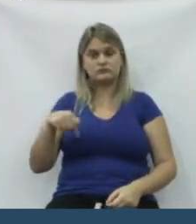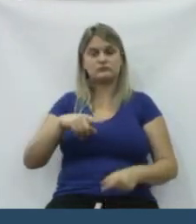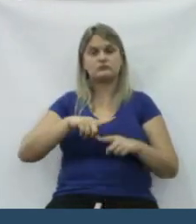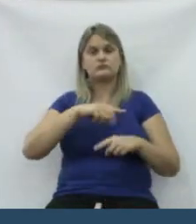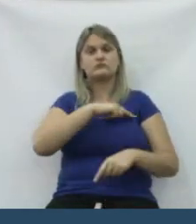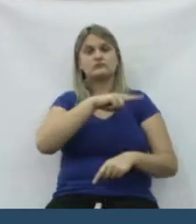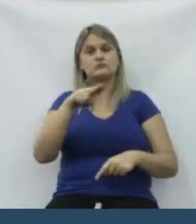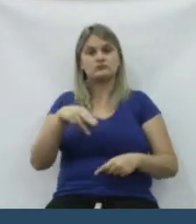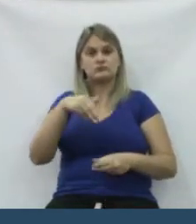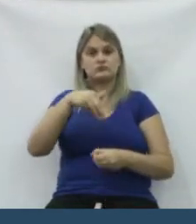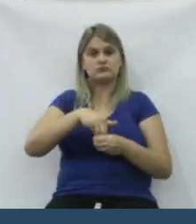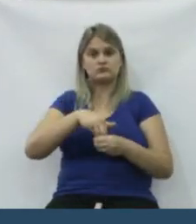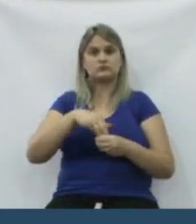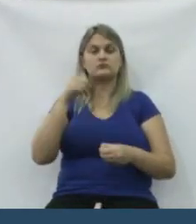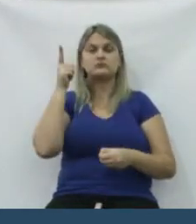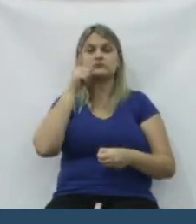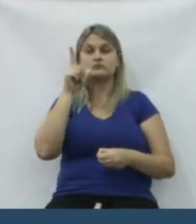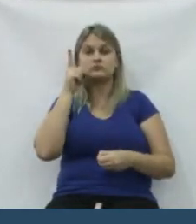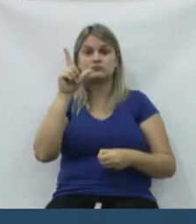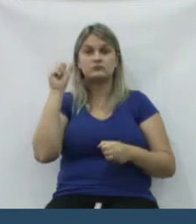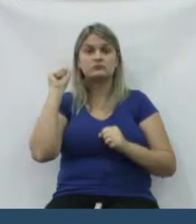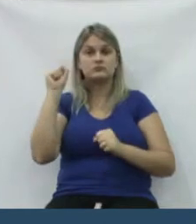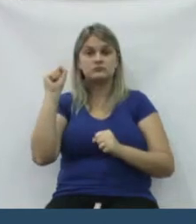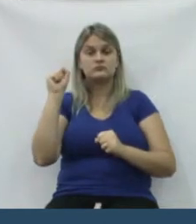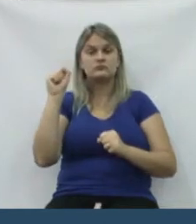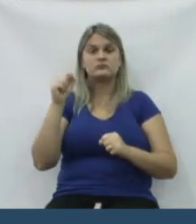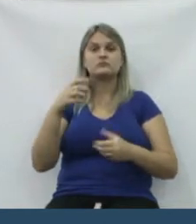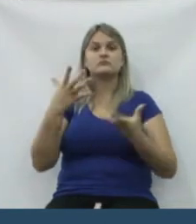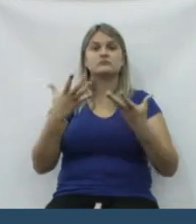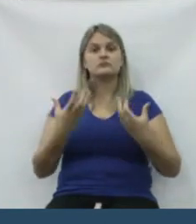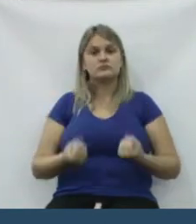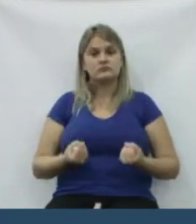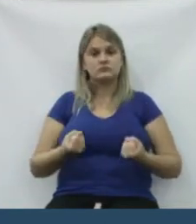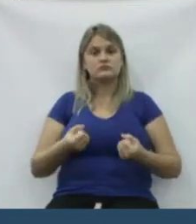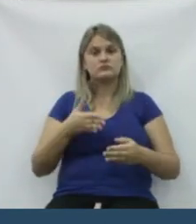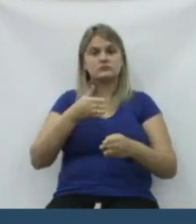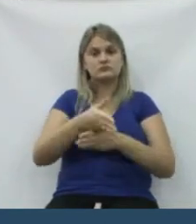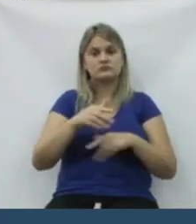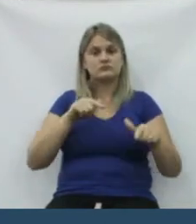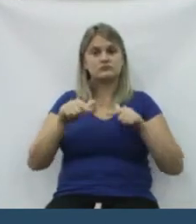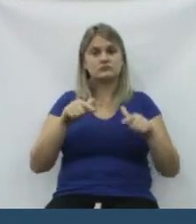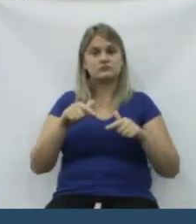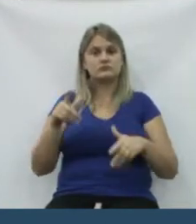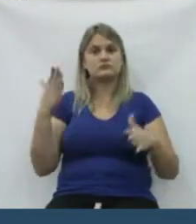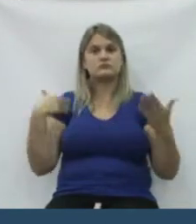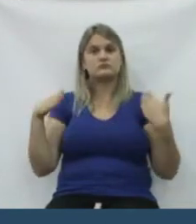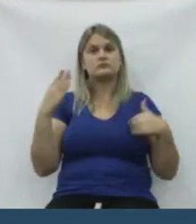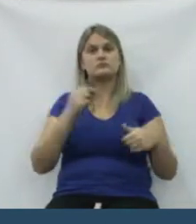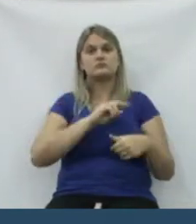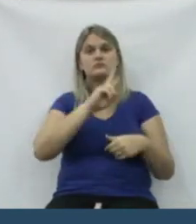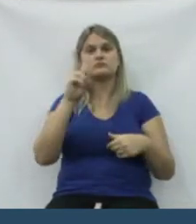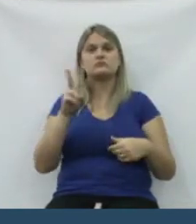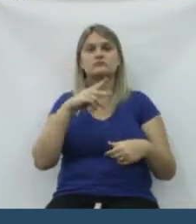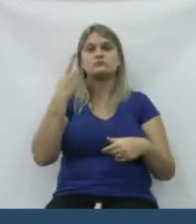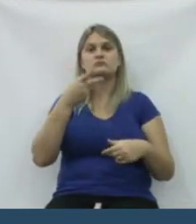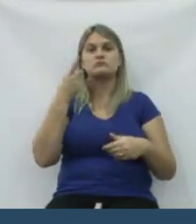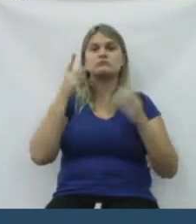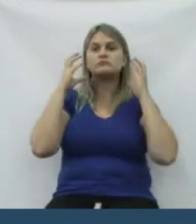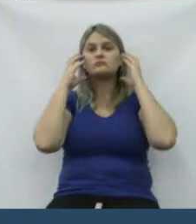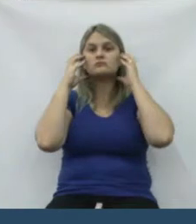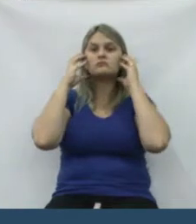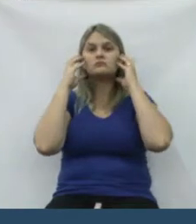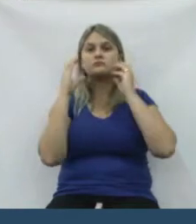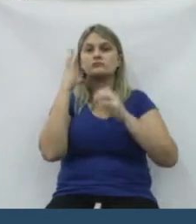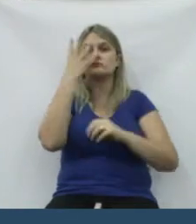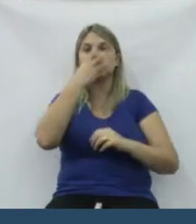Aqui nós votamos, ganhamos o assumimos e vêm passear na União Militária. Vêm